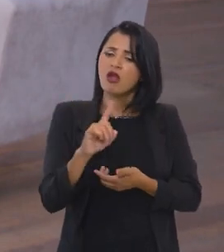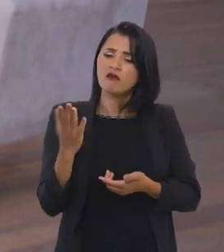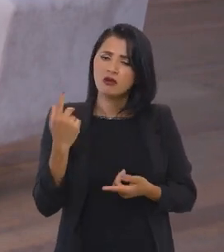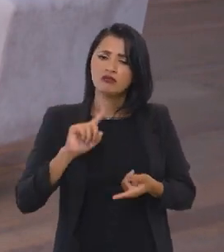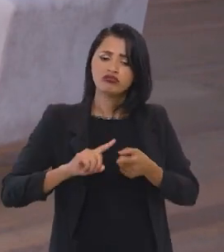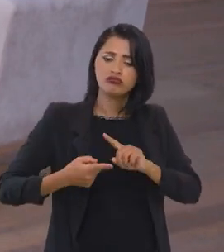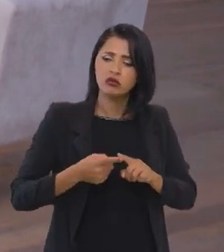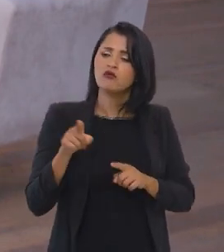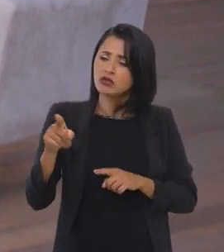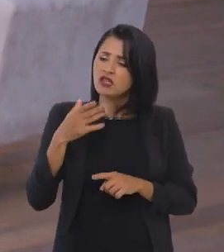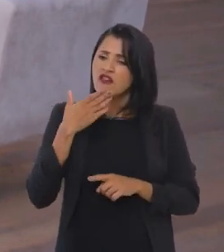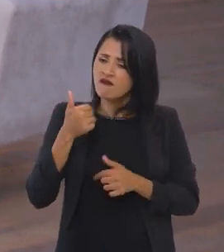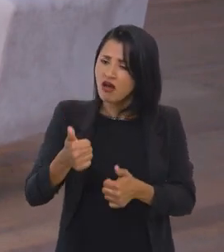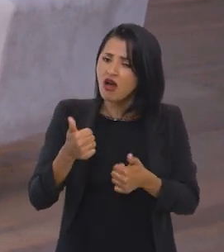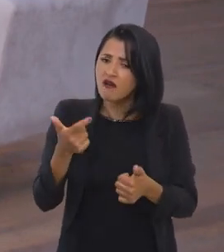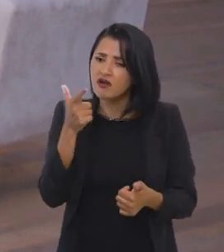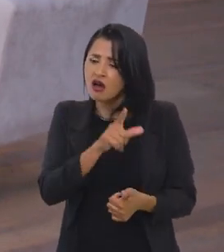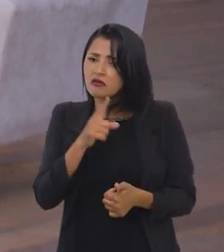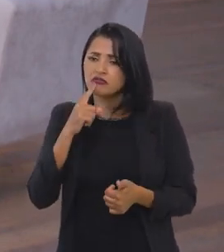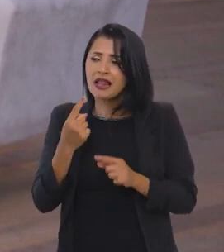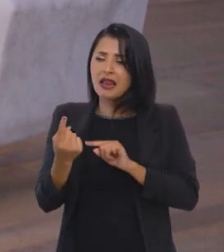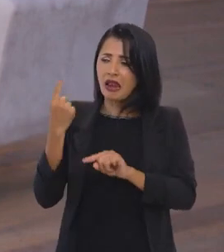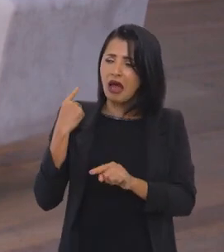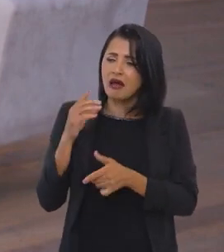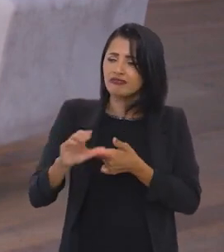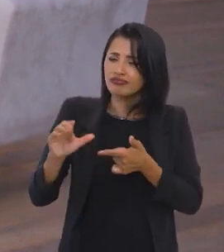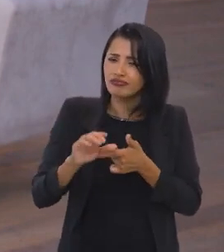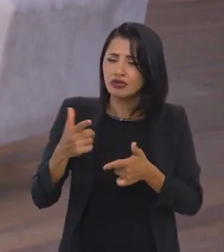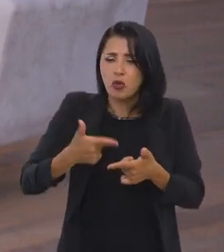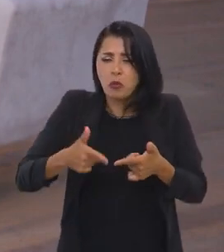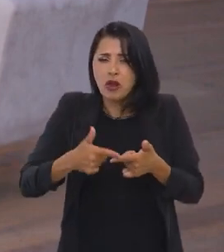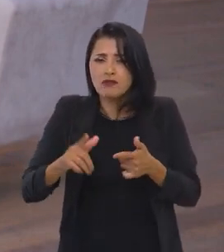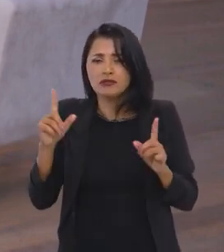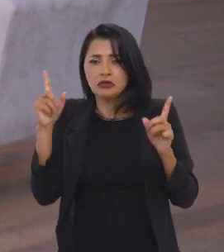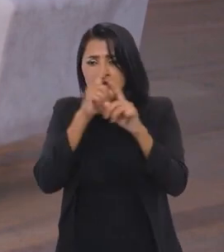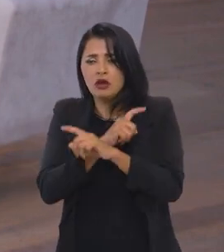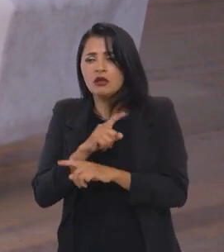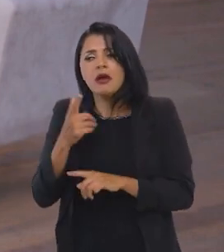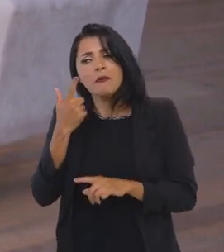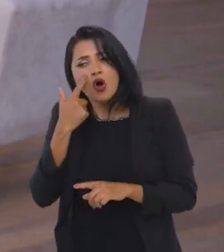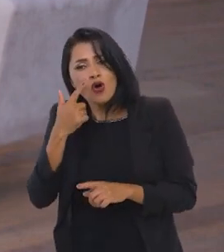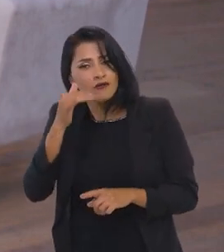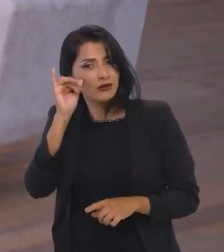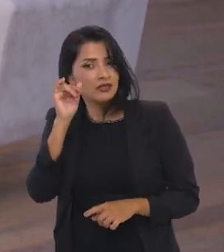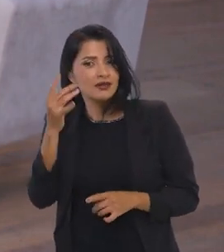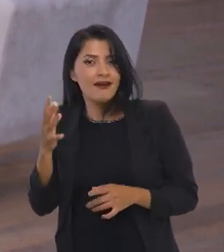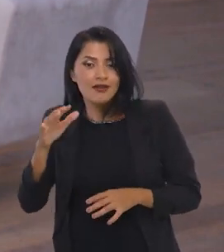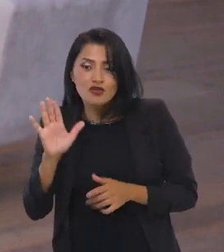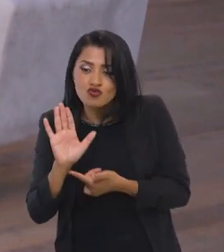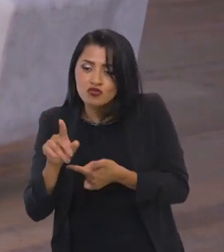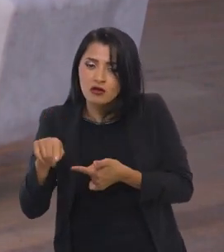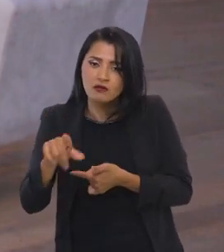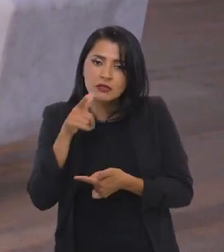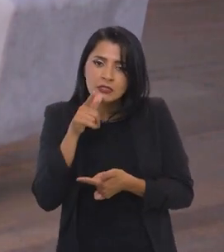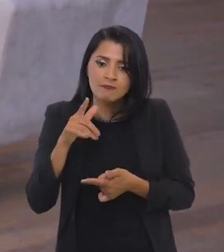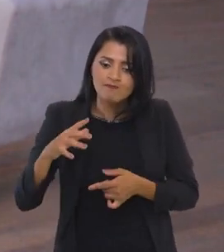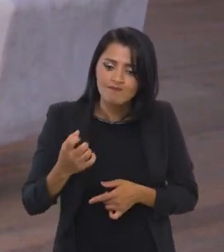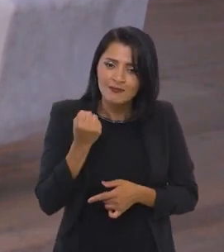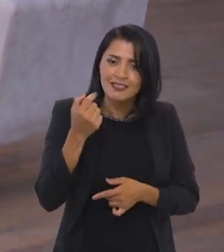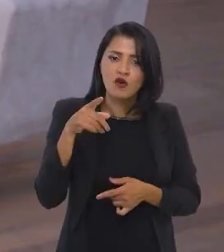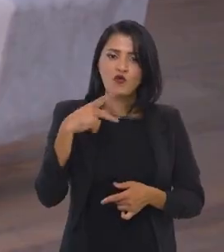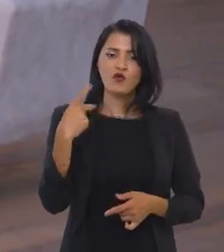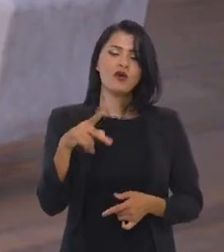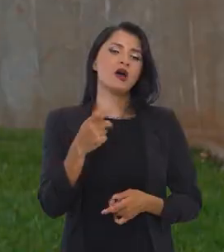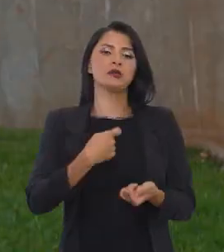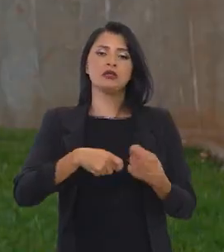vai ter vantagens. Você vai ter vantagens. Você passou por uma crise lá atrás, mas a Fazenda quer salvar, te ajudar a salvar o